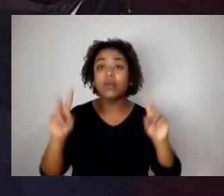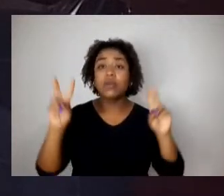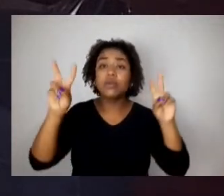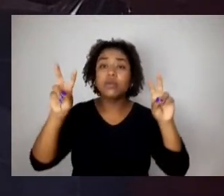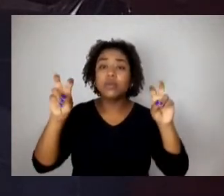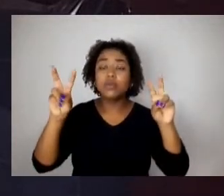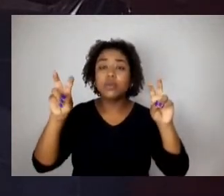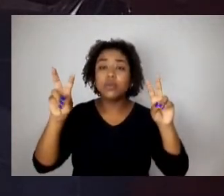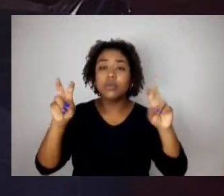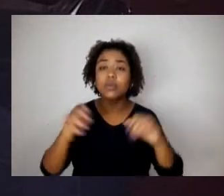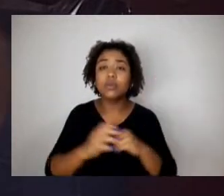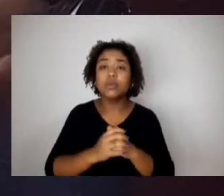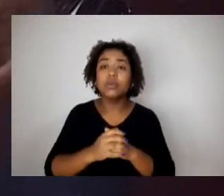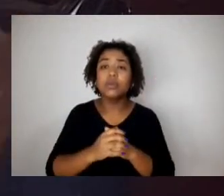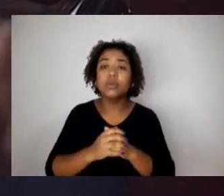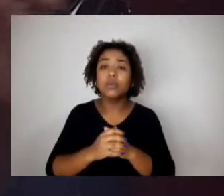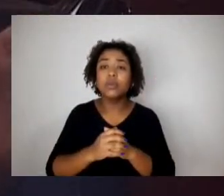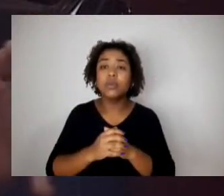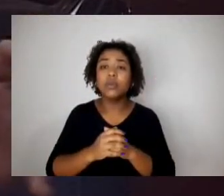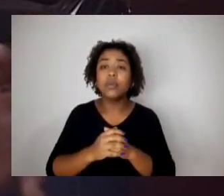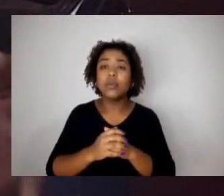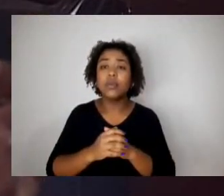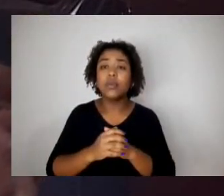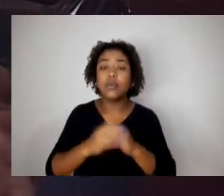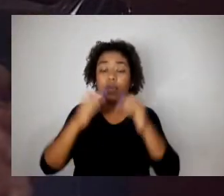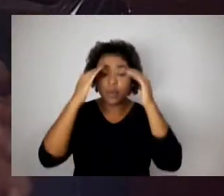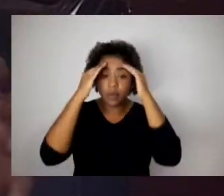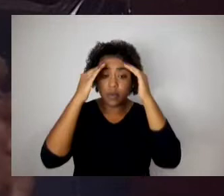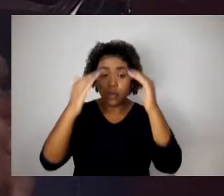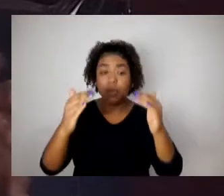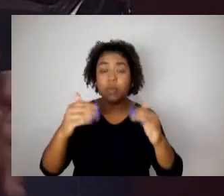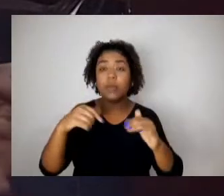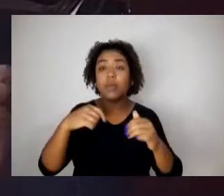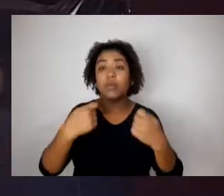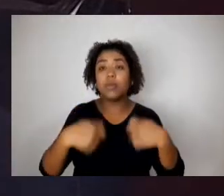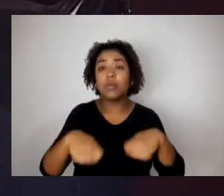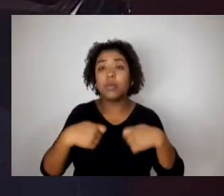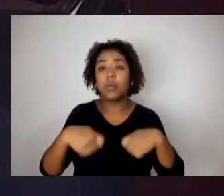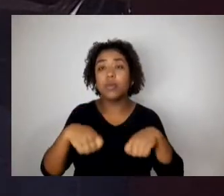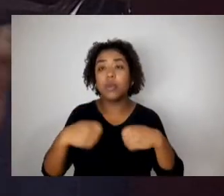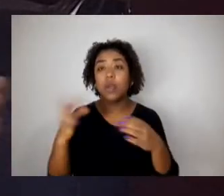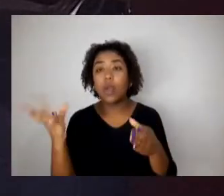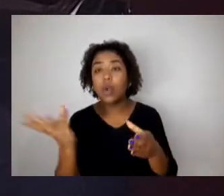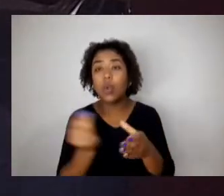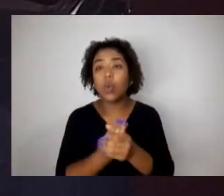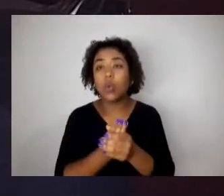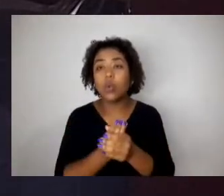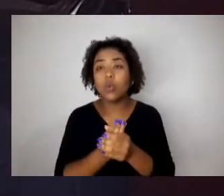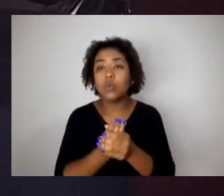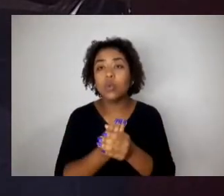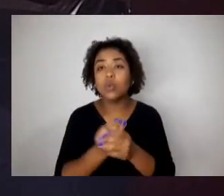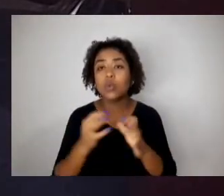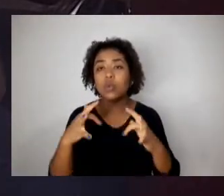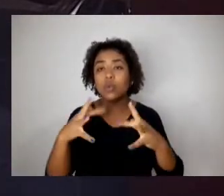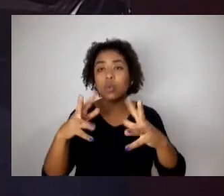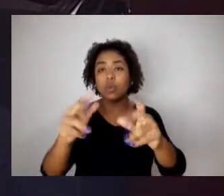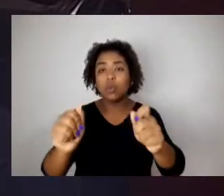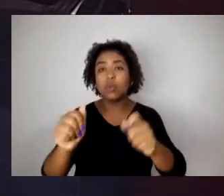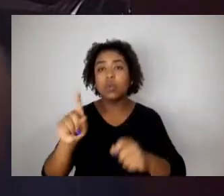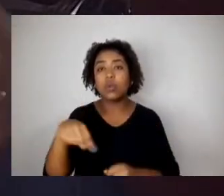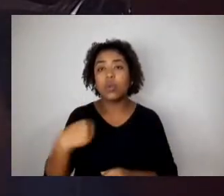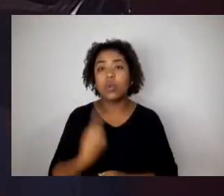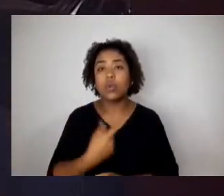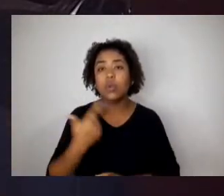B ou C, não. O respeito prevalece na inclusão de todos. Nós não temos que privilegiar A,